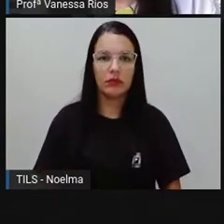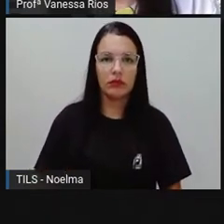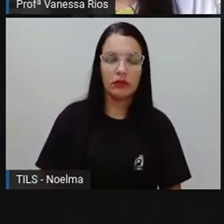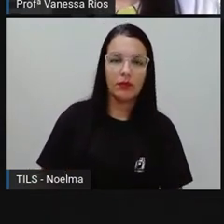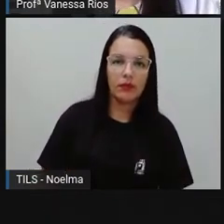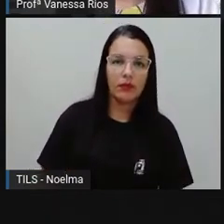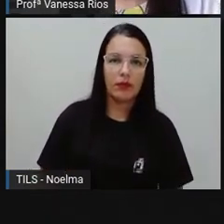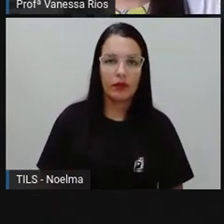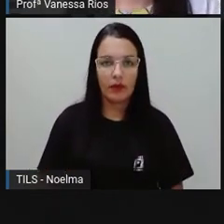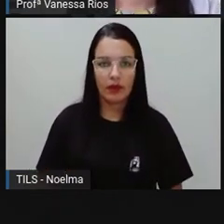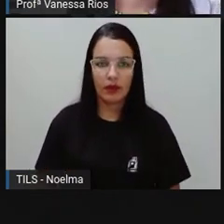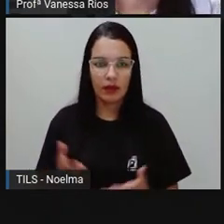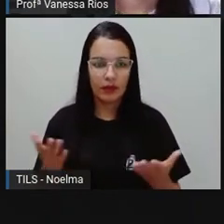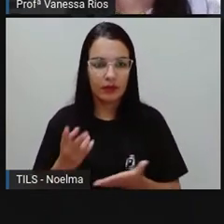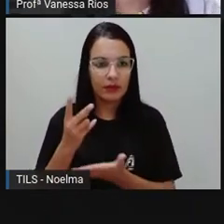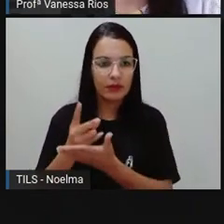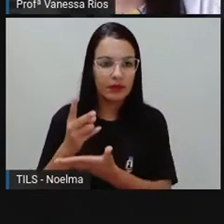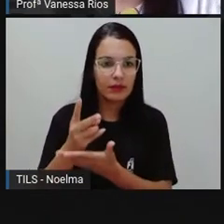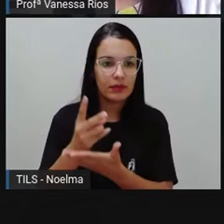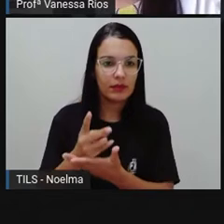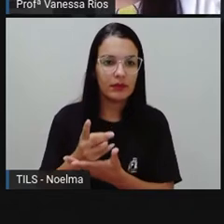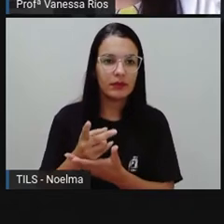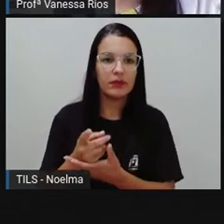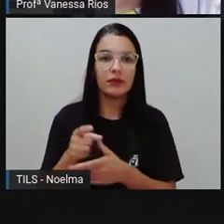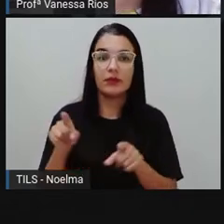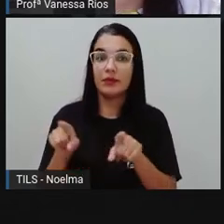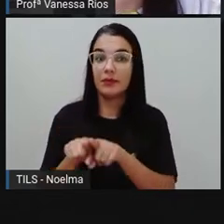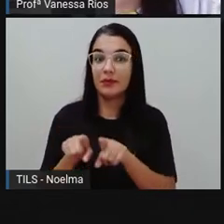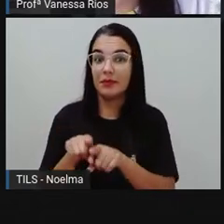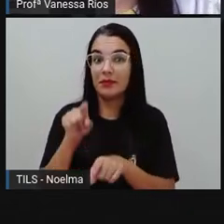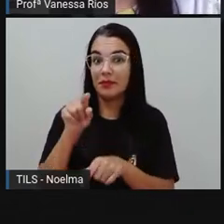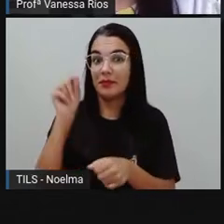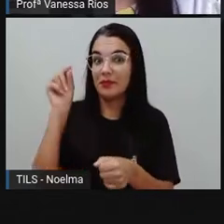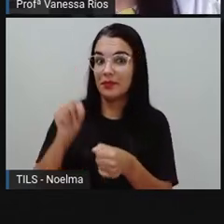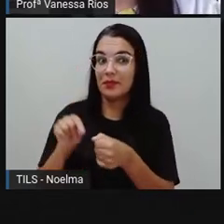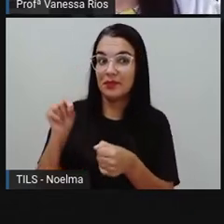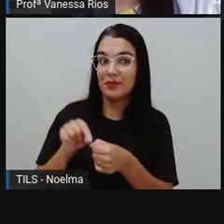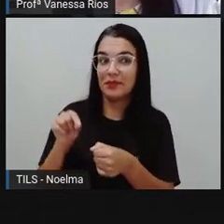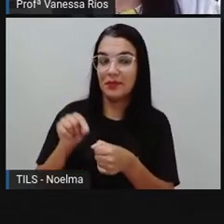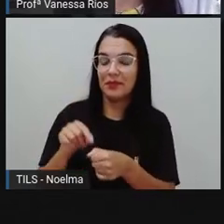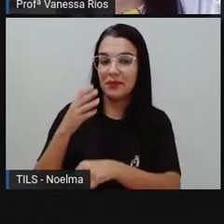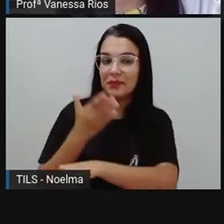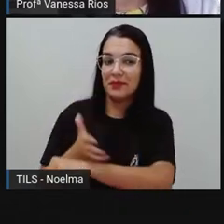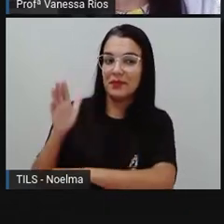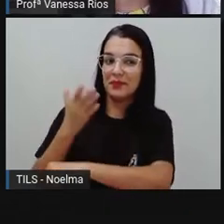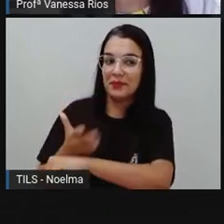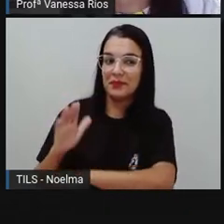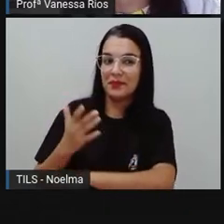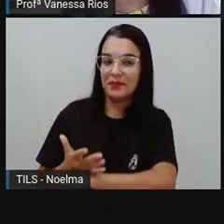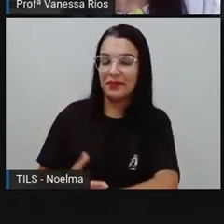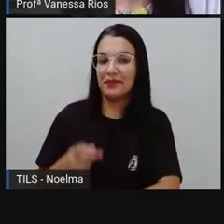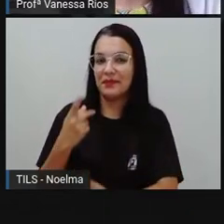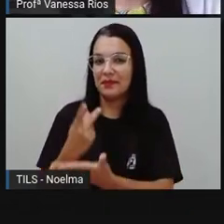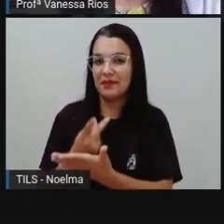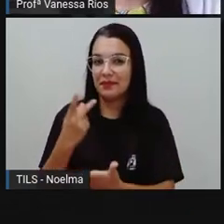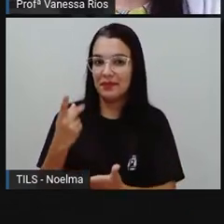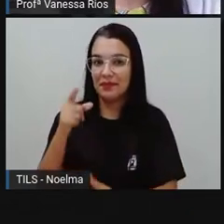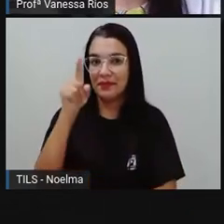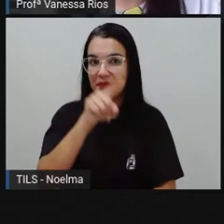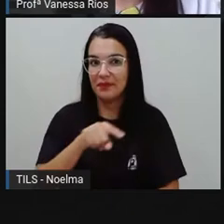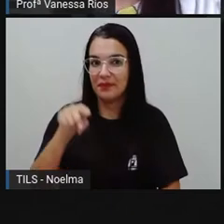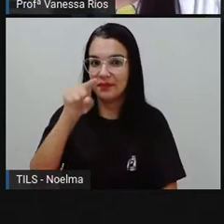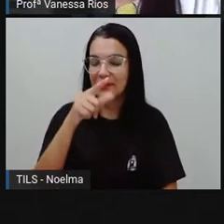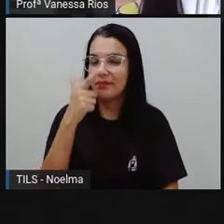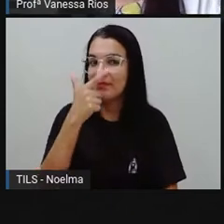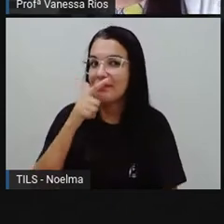E aí, para dar continuidade, observar na prática, né? Como essas transformações, elas podem acontecer. A Pro traz